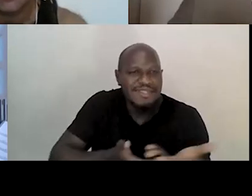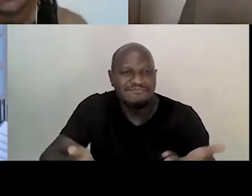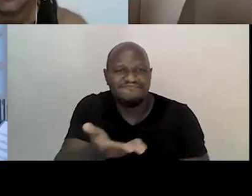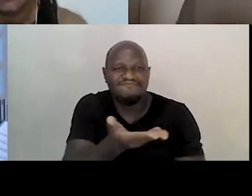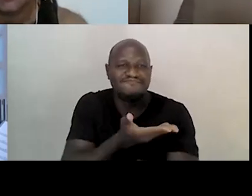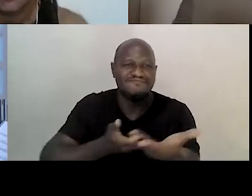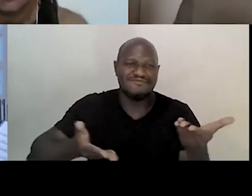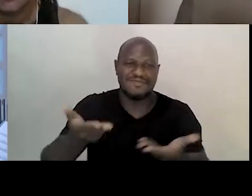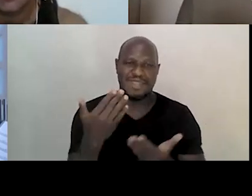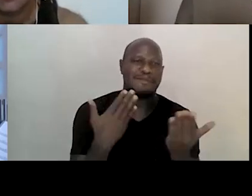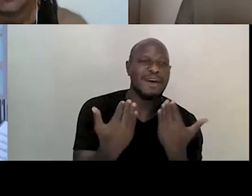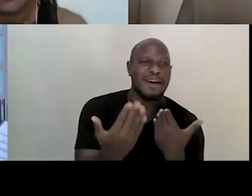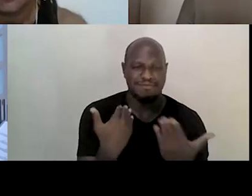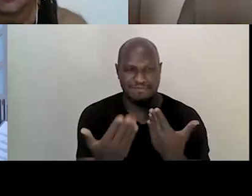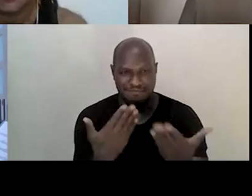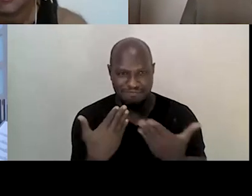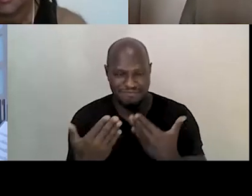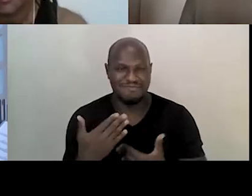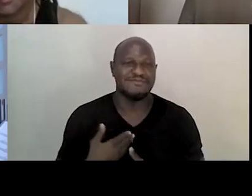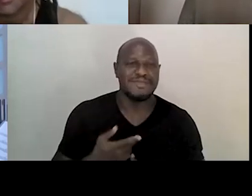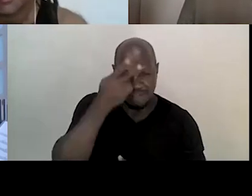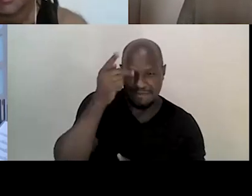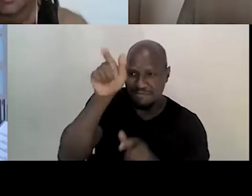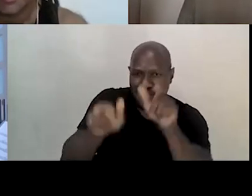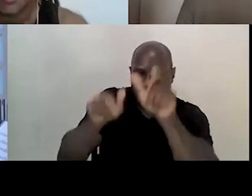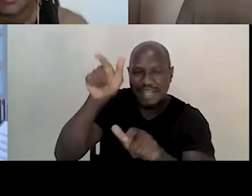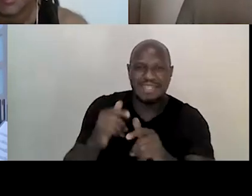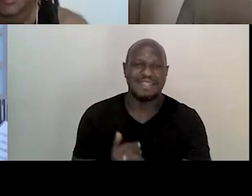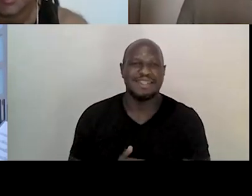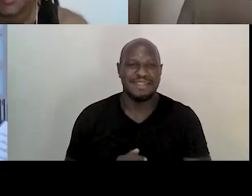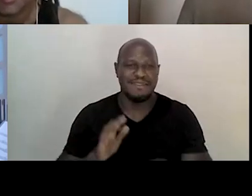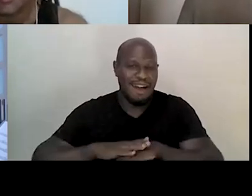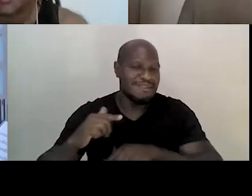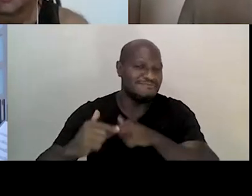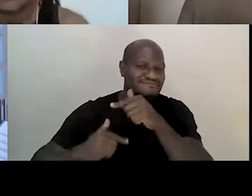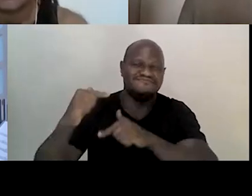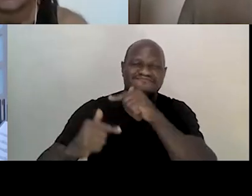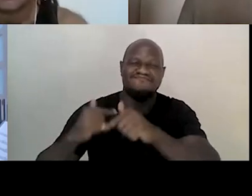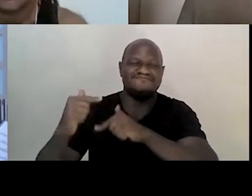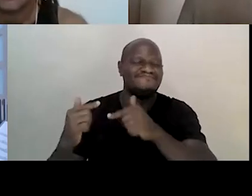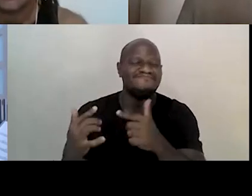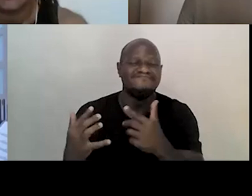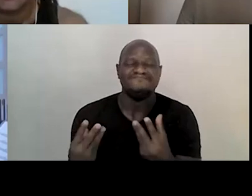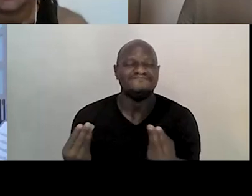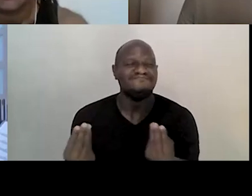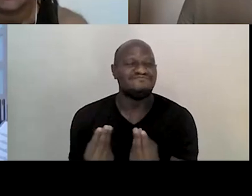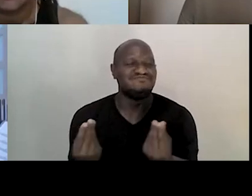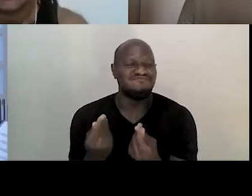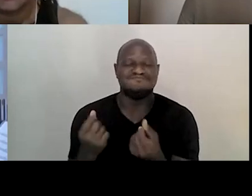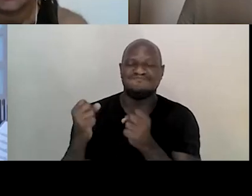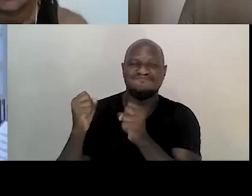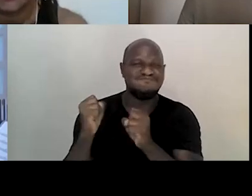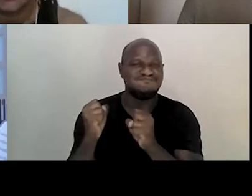mesa com pessoas que desenvolvem trabalhos tão potentes